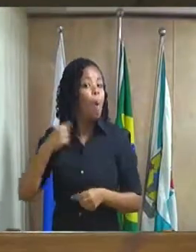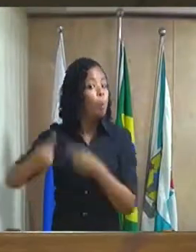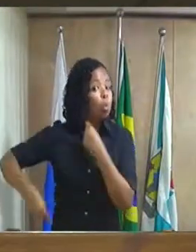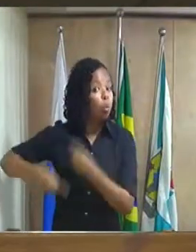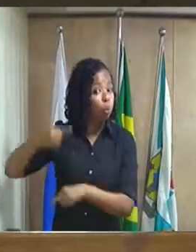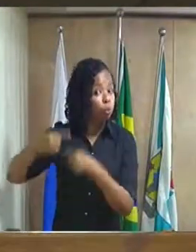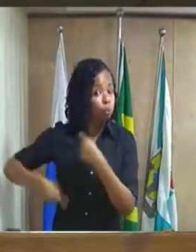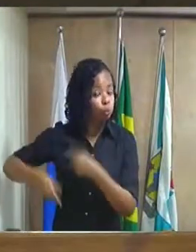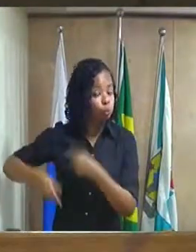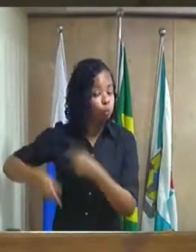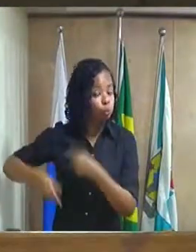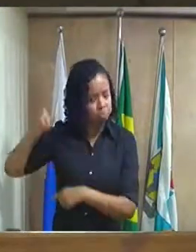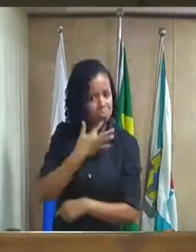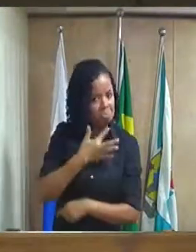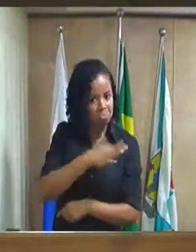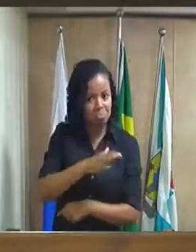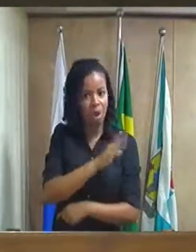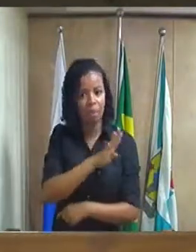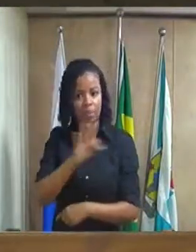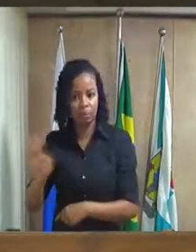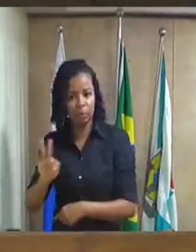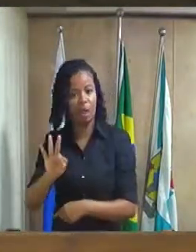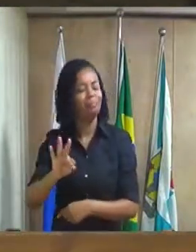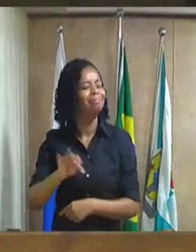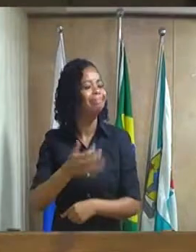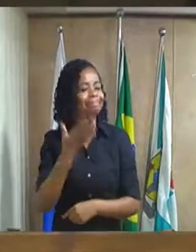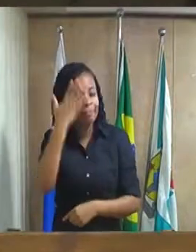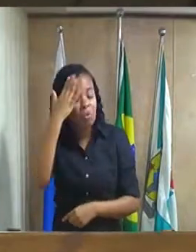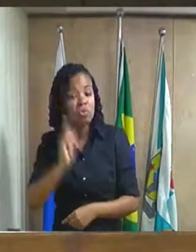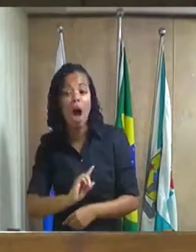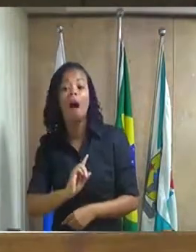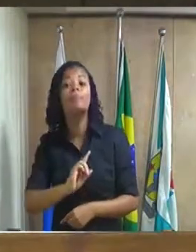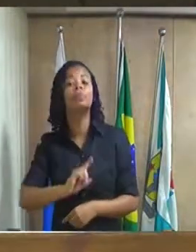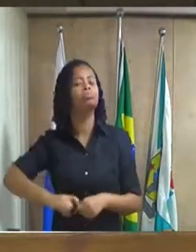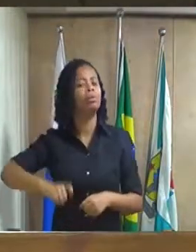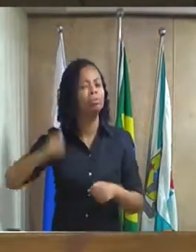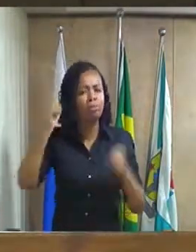nossa baixada, que não conhecem a luta do dia a dia do policial,